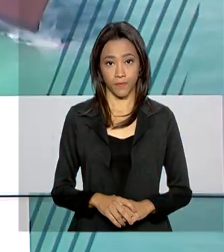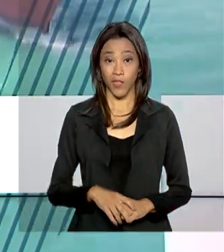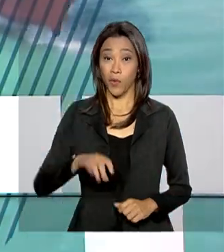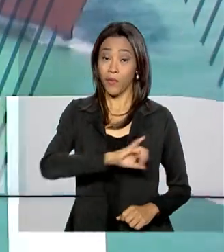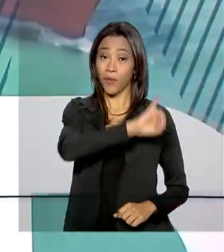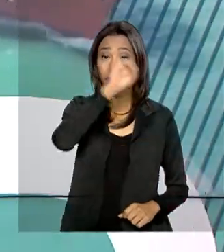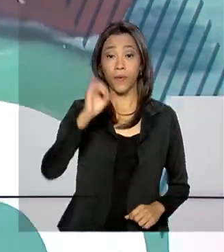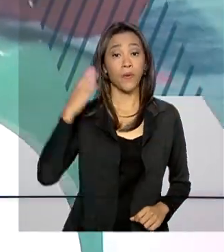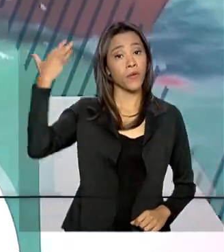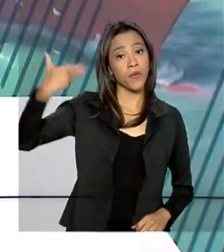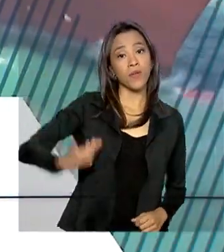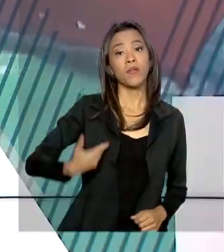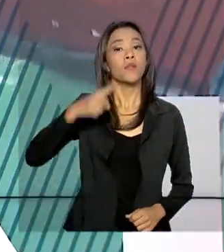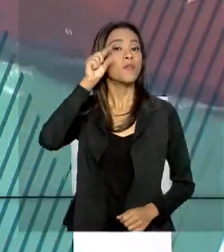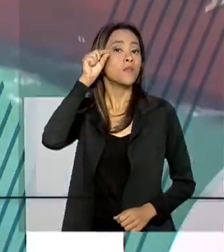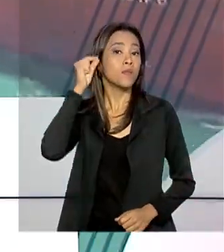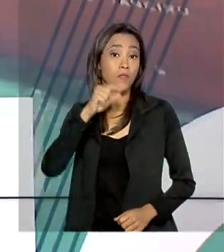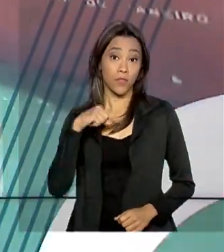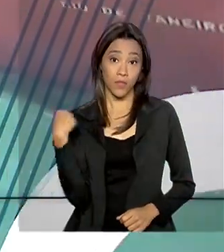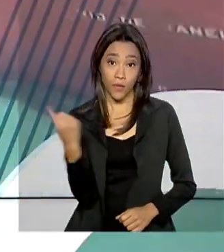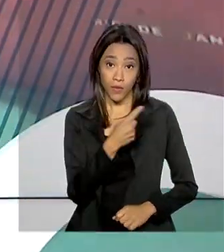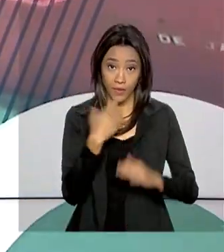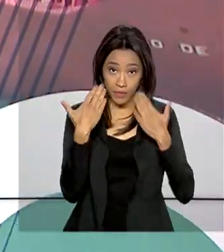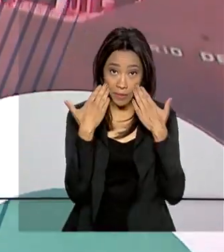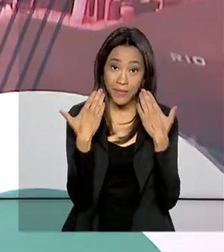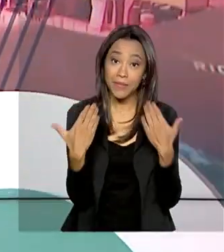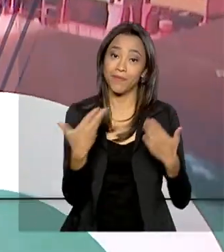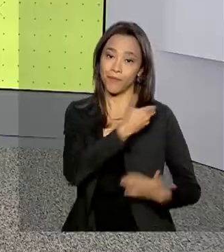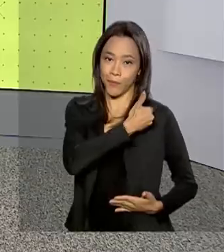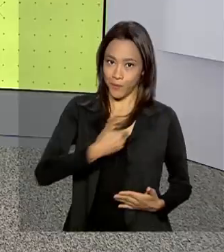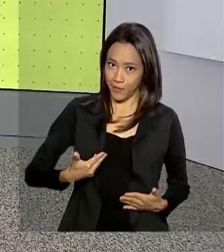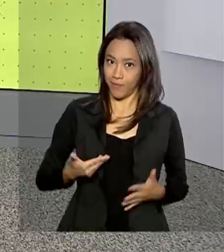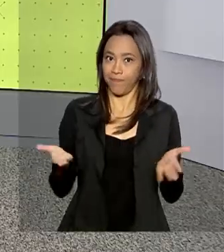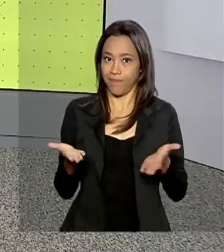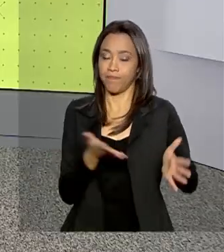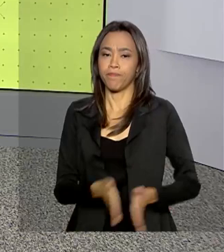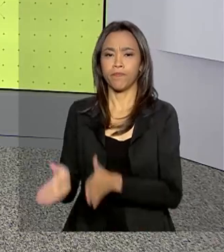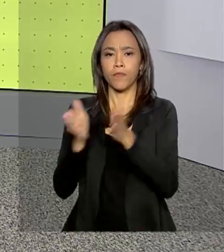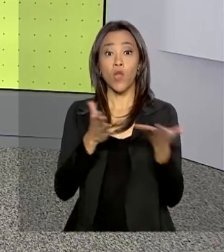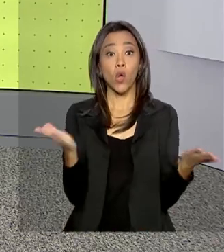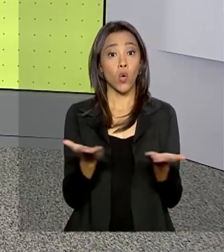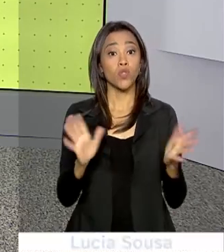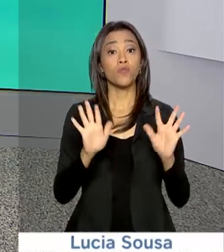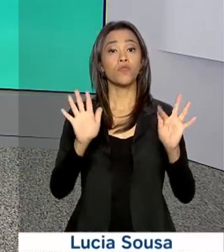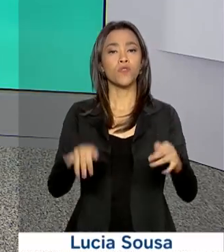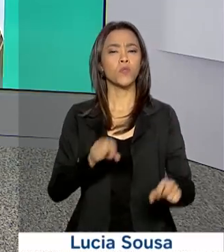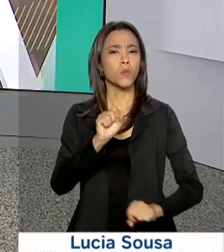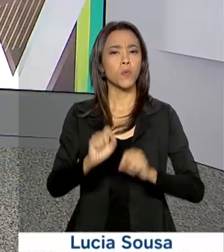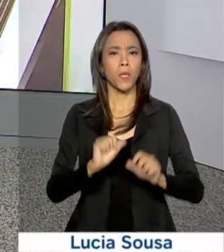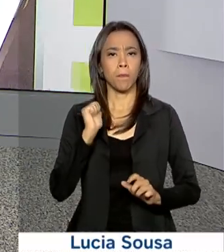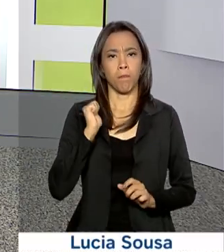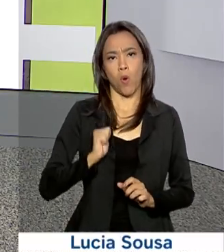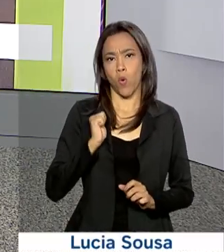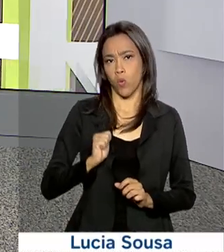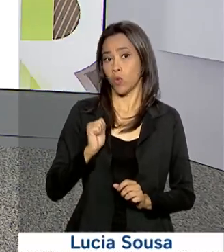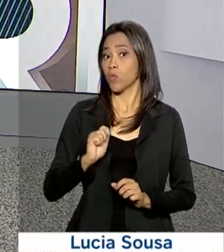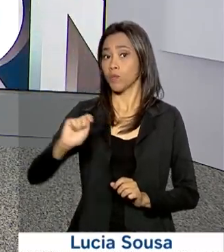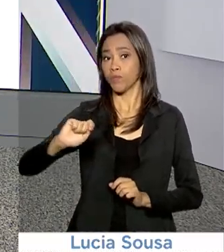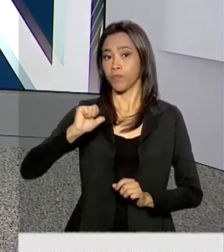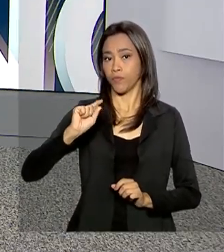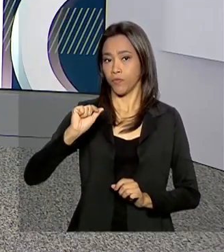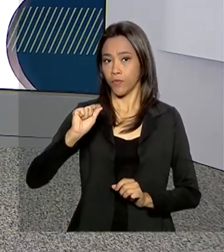Olá, eu sou o Roberto Camargo e estamos no ar com o Governo Agora. Terminam hoje as inscrições para o Bolsa Atleta nas